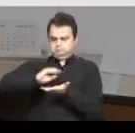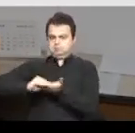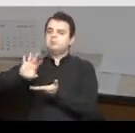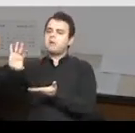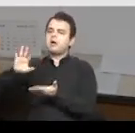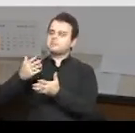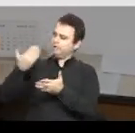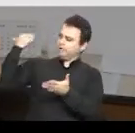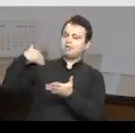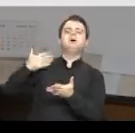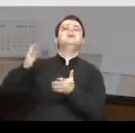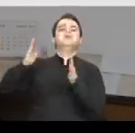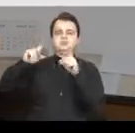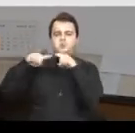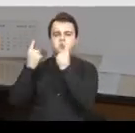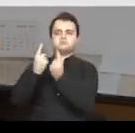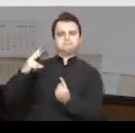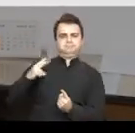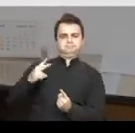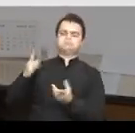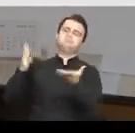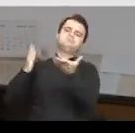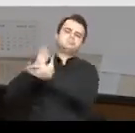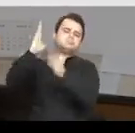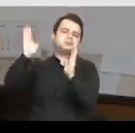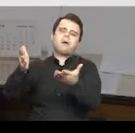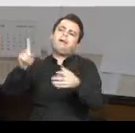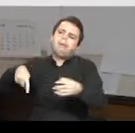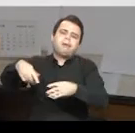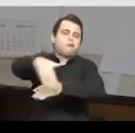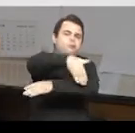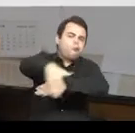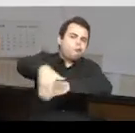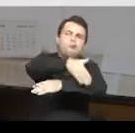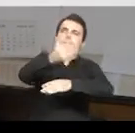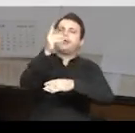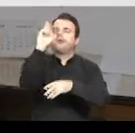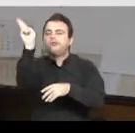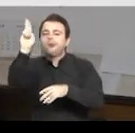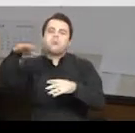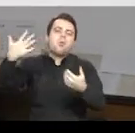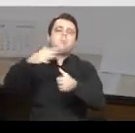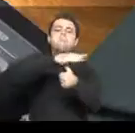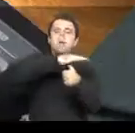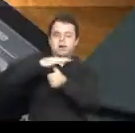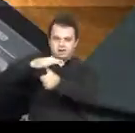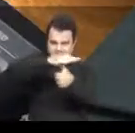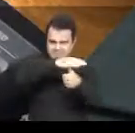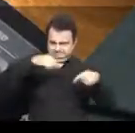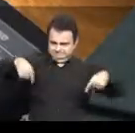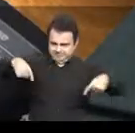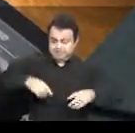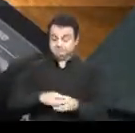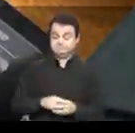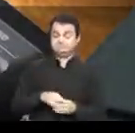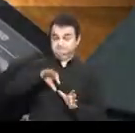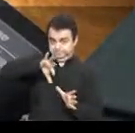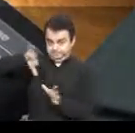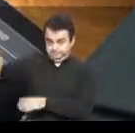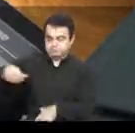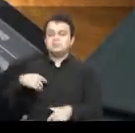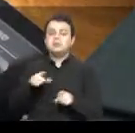anteriormente em sessão secreta, porque tratam de nomes de rua e de praças da cidade. Foram protocolados ainda